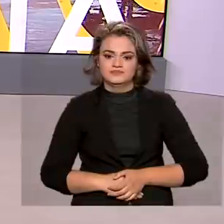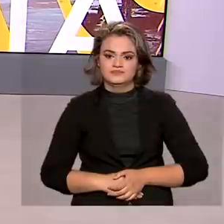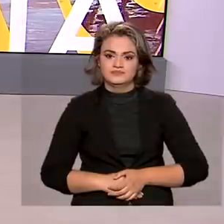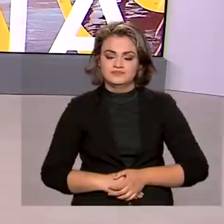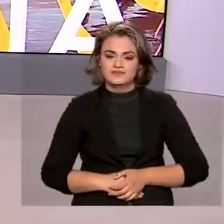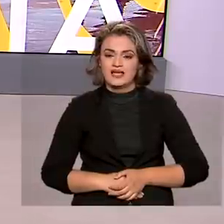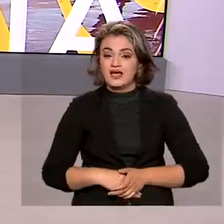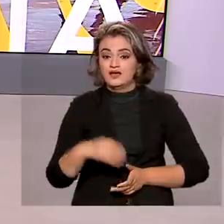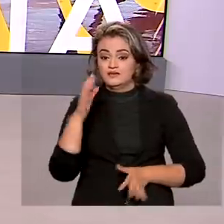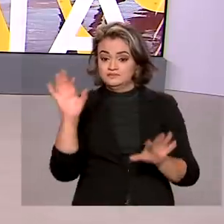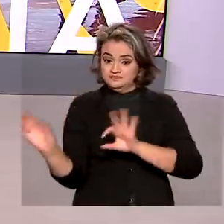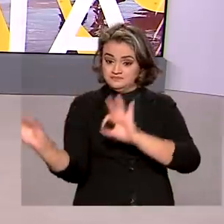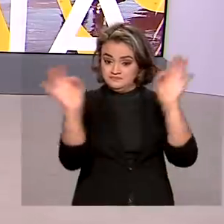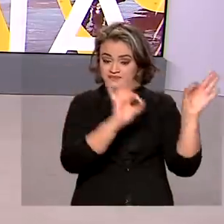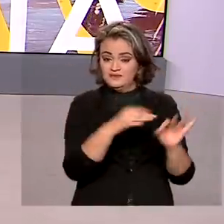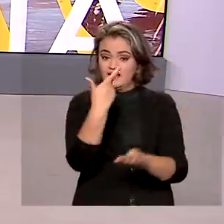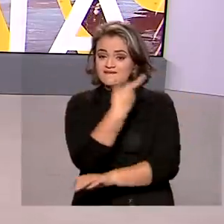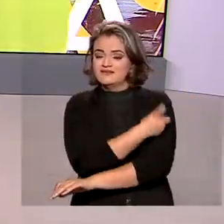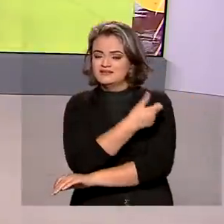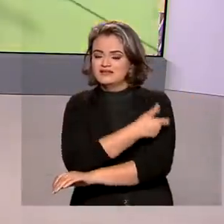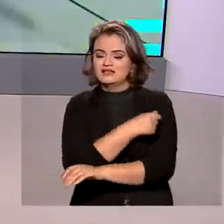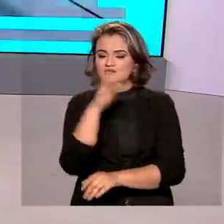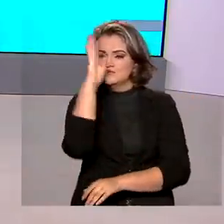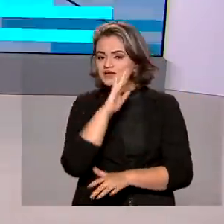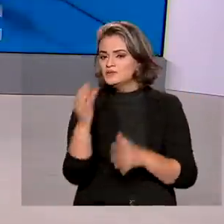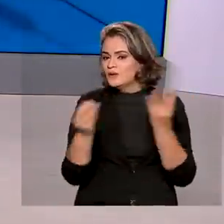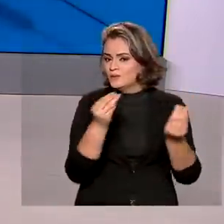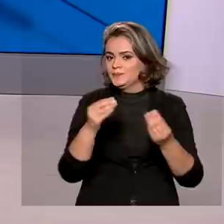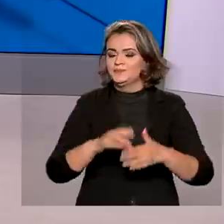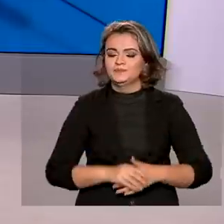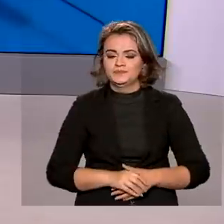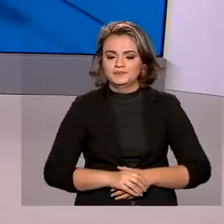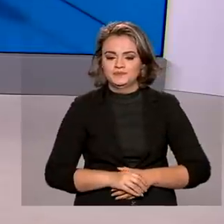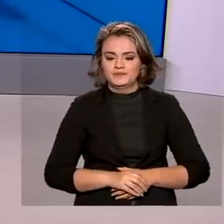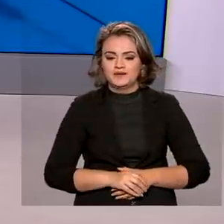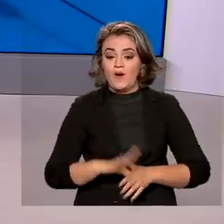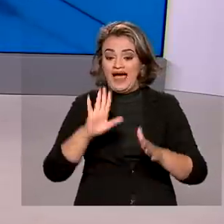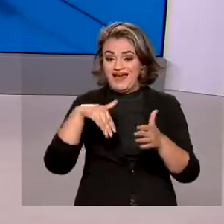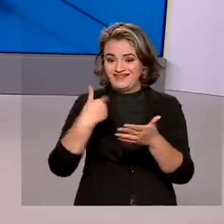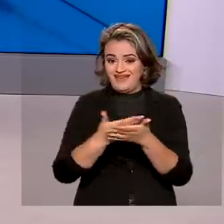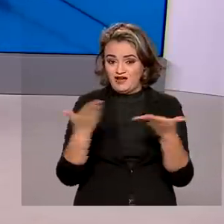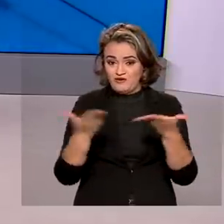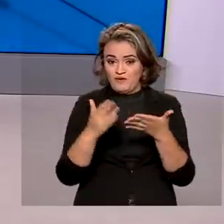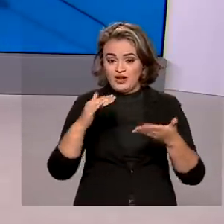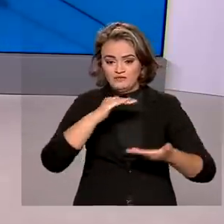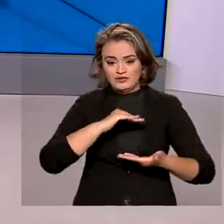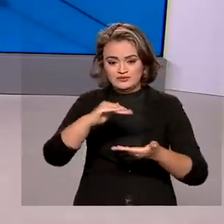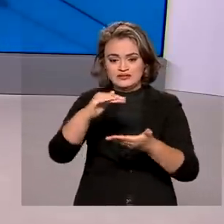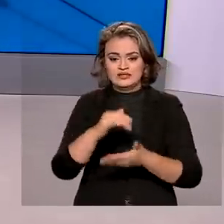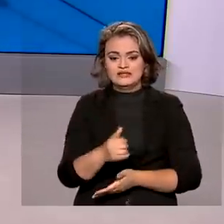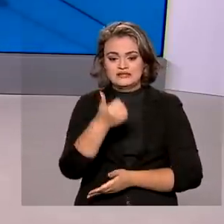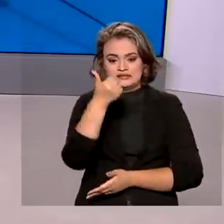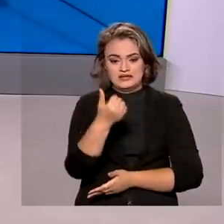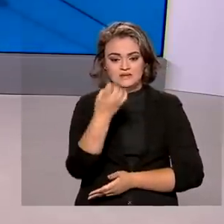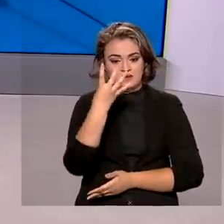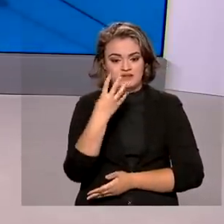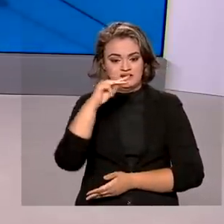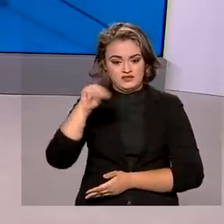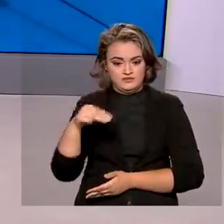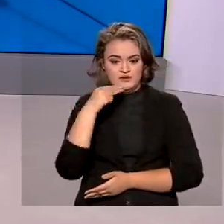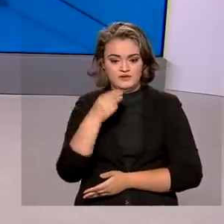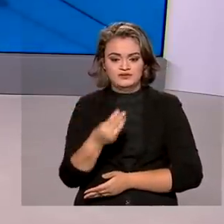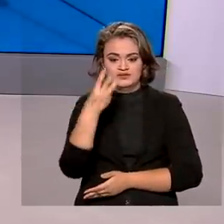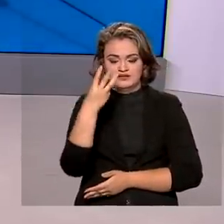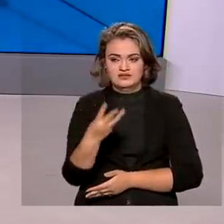Vamos ver então aqui no telão como está a vacinação pelo Brasil. Vamos lá, olha, até agora foram distribuídas 147